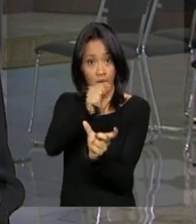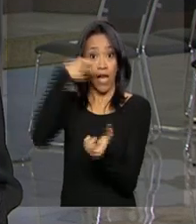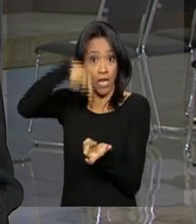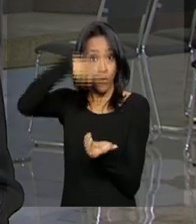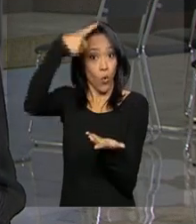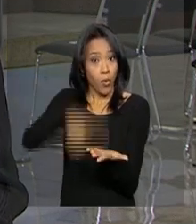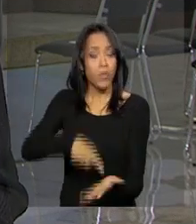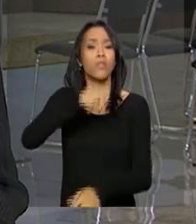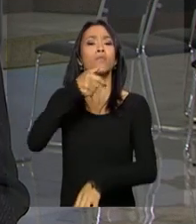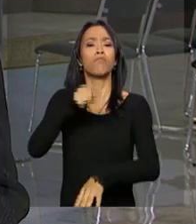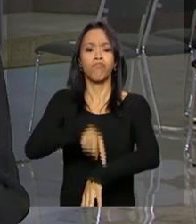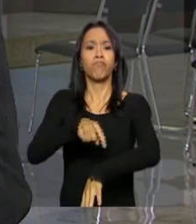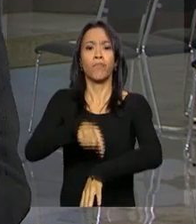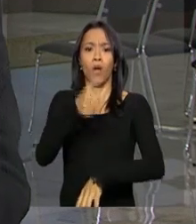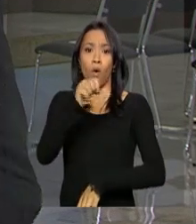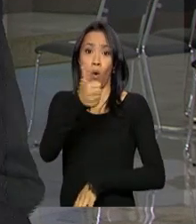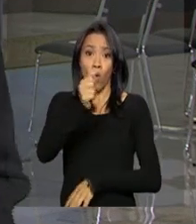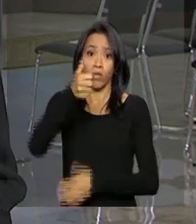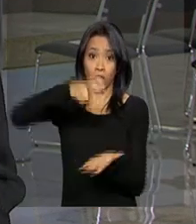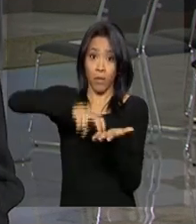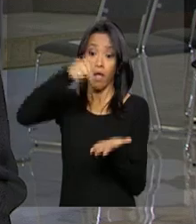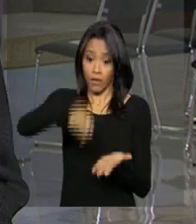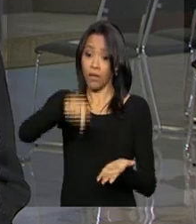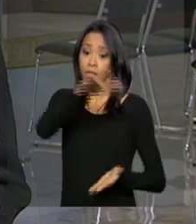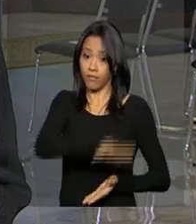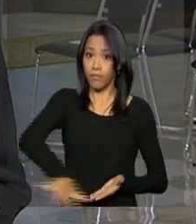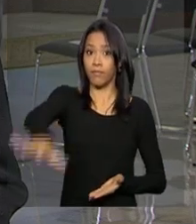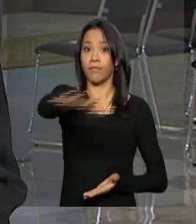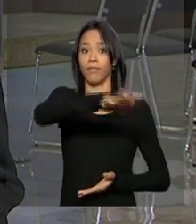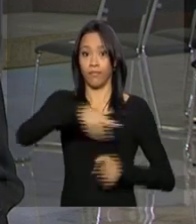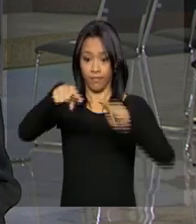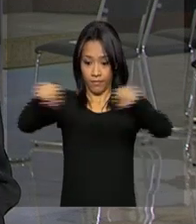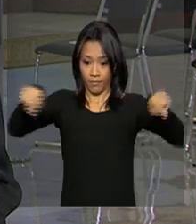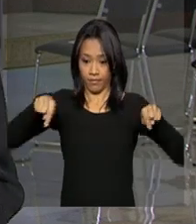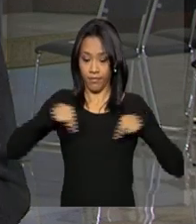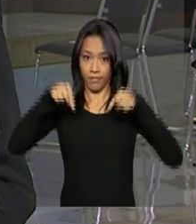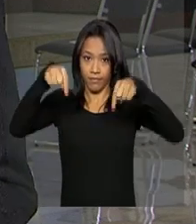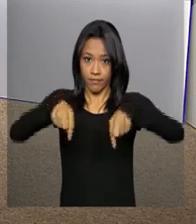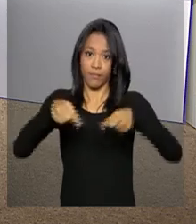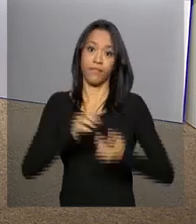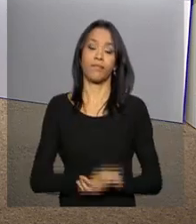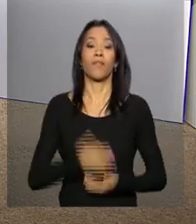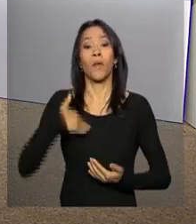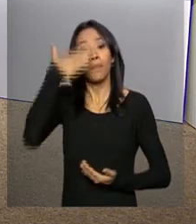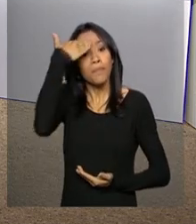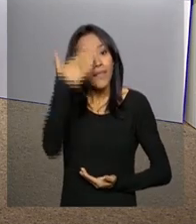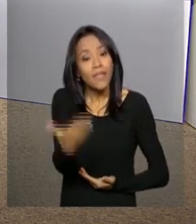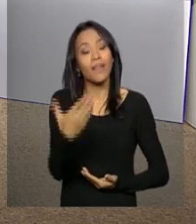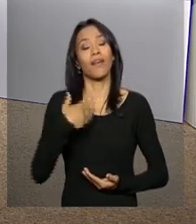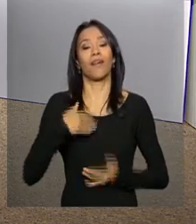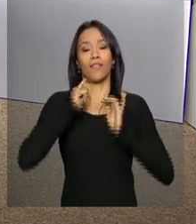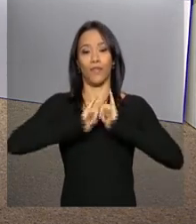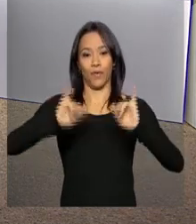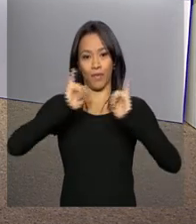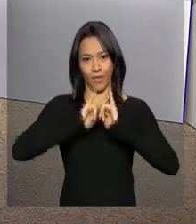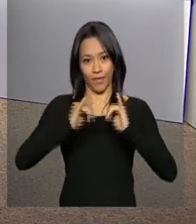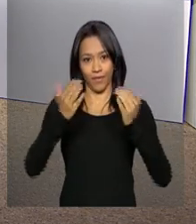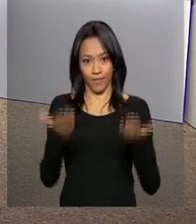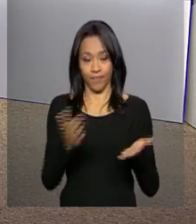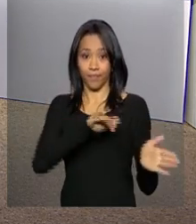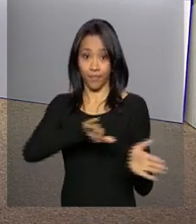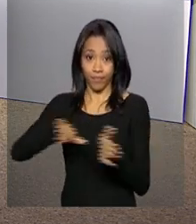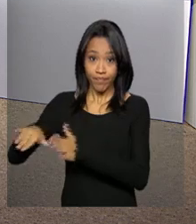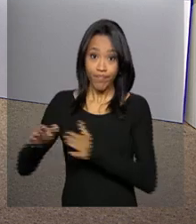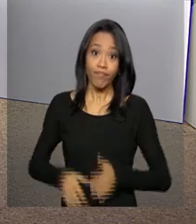marcado para as 11 horas da manhã aqui no Salão Nobre do Palácio do Planalto. Daniela. Obrigada, João Pedro, pelas suas informações ao vivo.